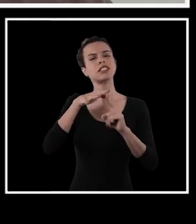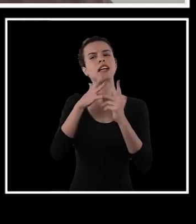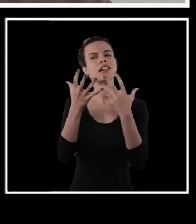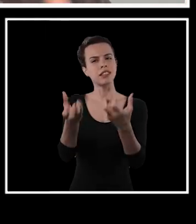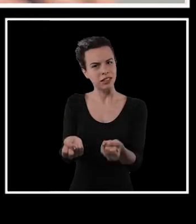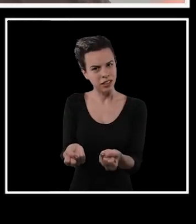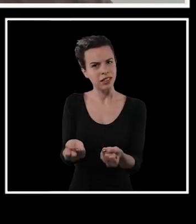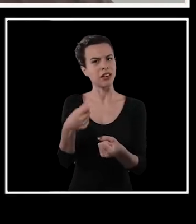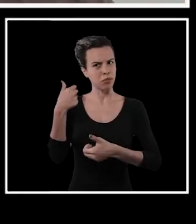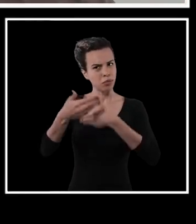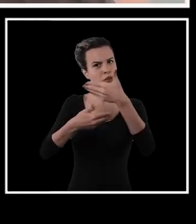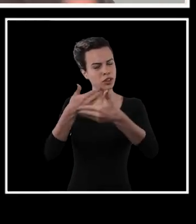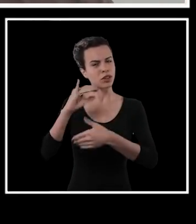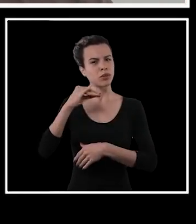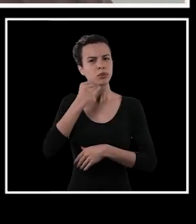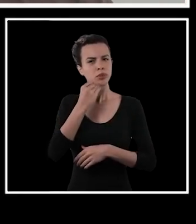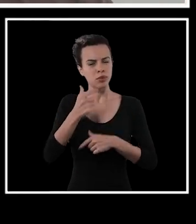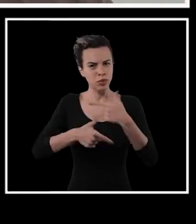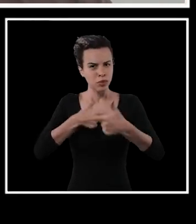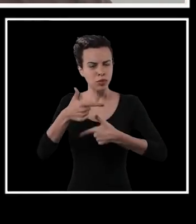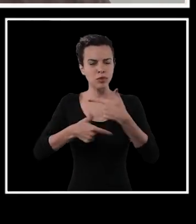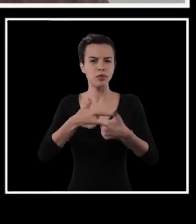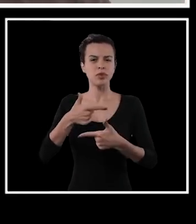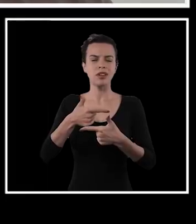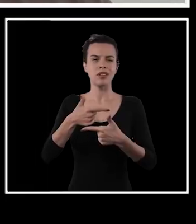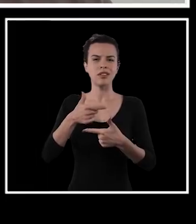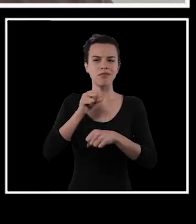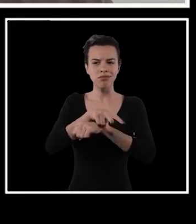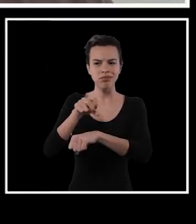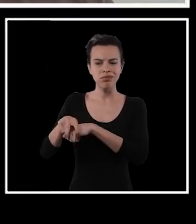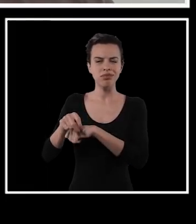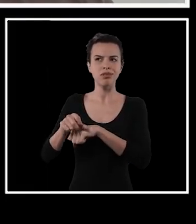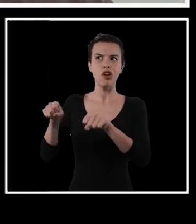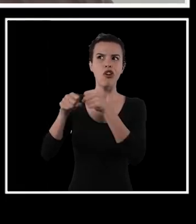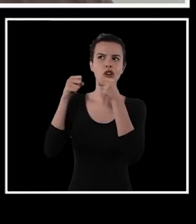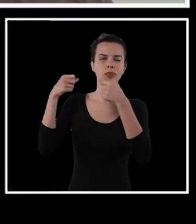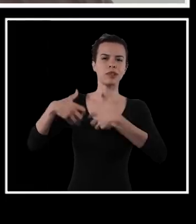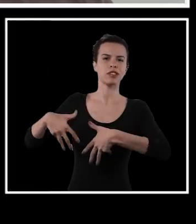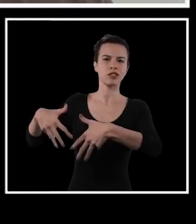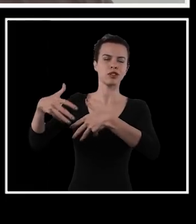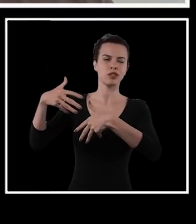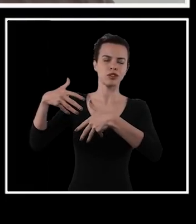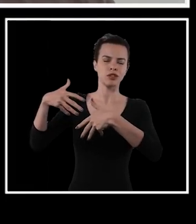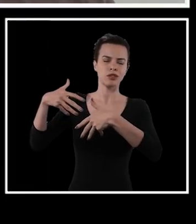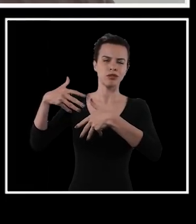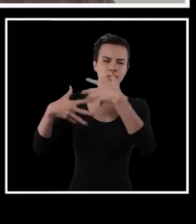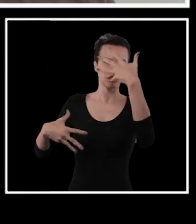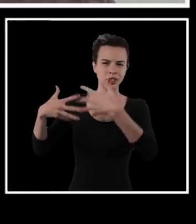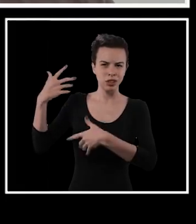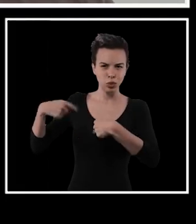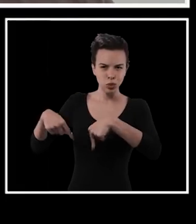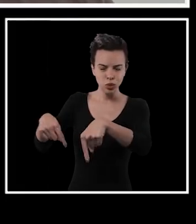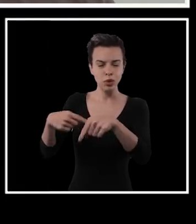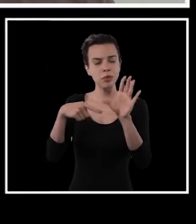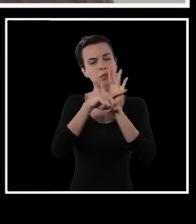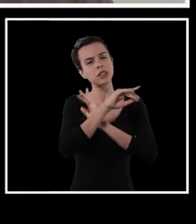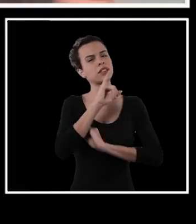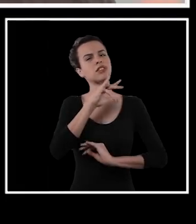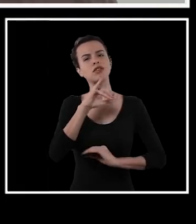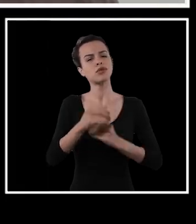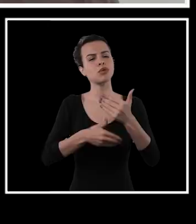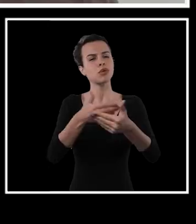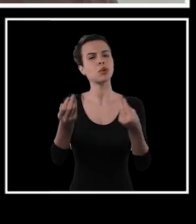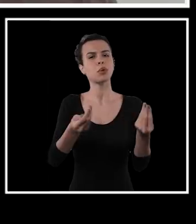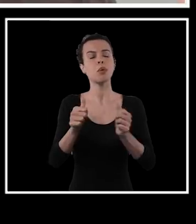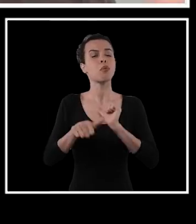Como que a sociedade vai absorver esses profissionais depois que estão rompendo com essa estrutura? Então eu queria pedir para o Silvio justamente quais